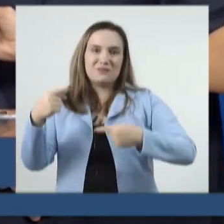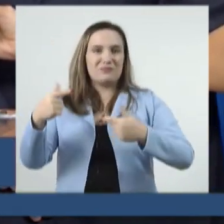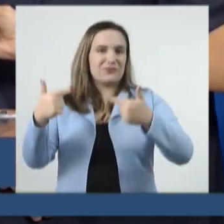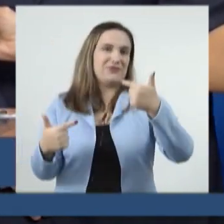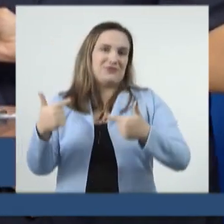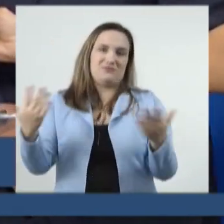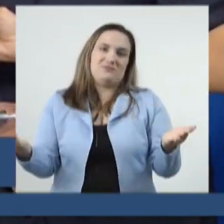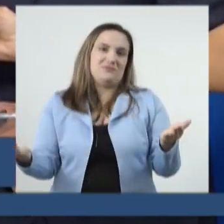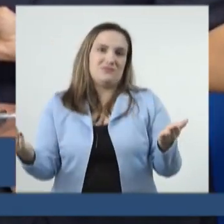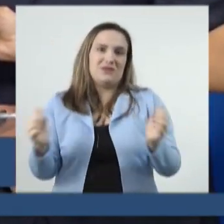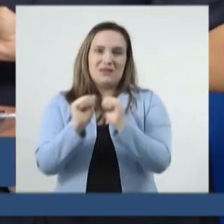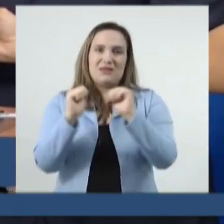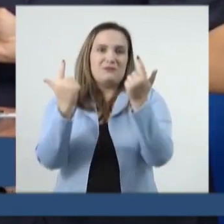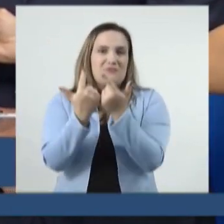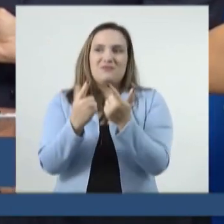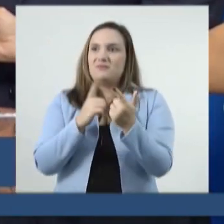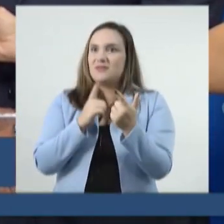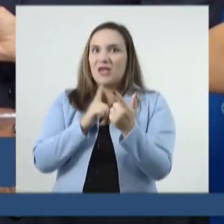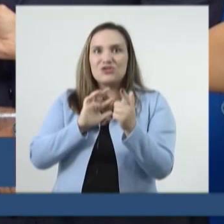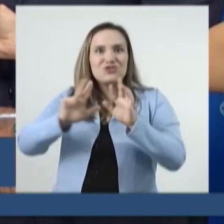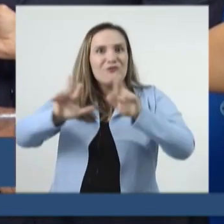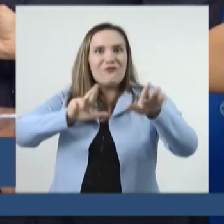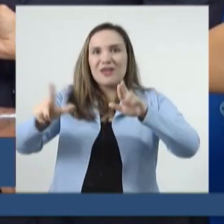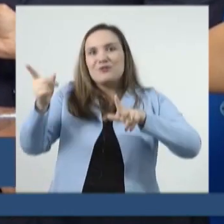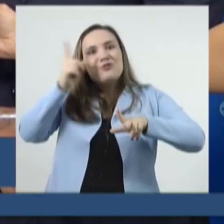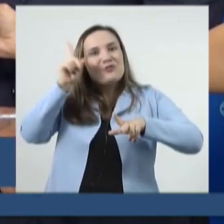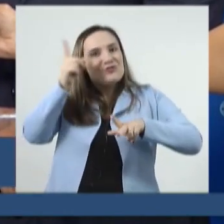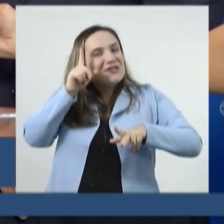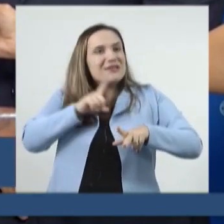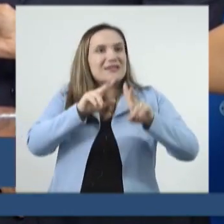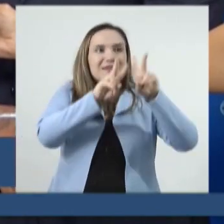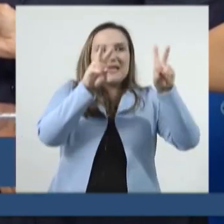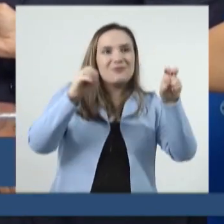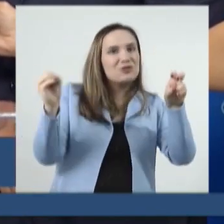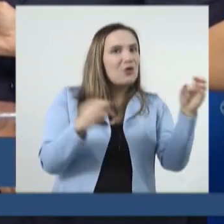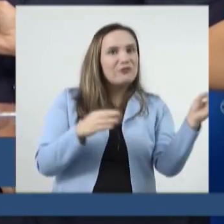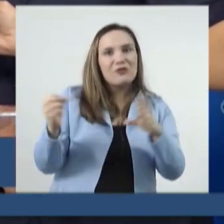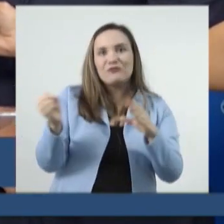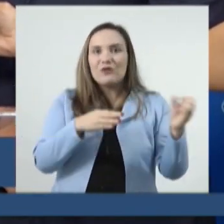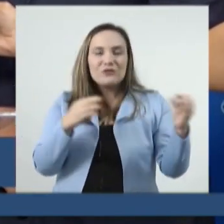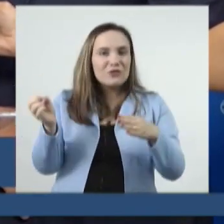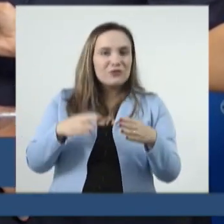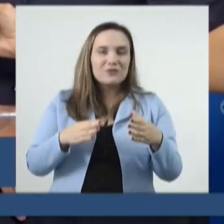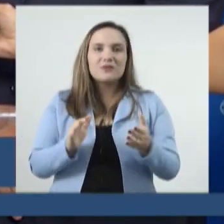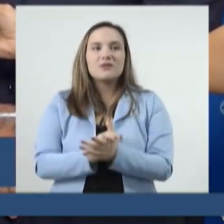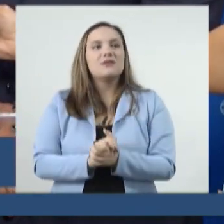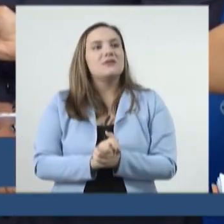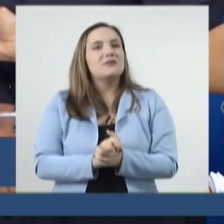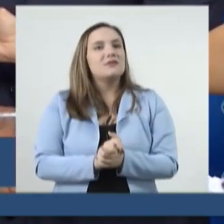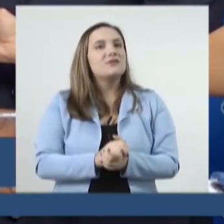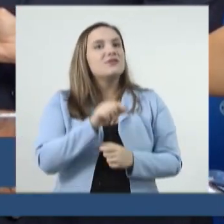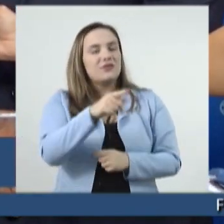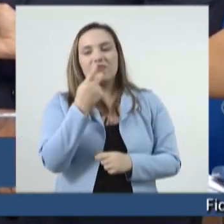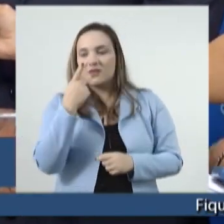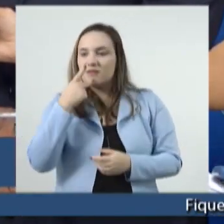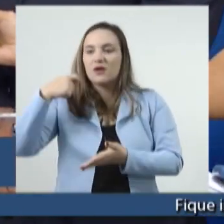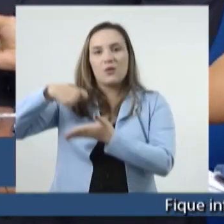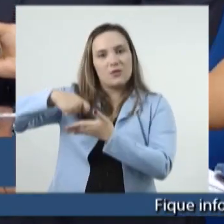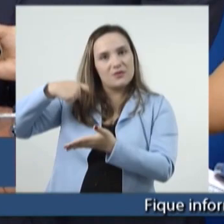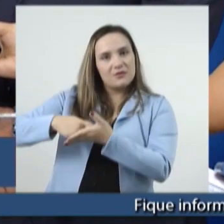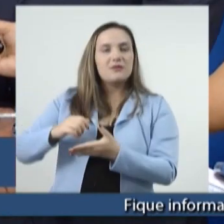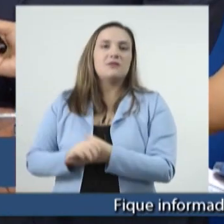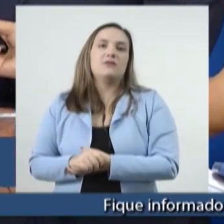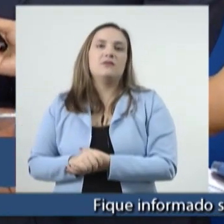Assembleia, ela é muito dinâmica. Diariamente vão chegar assuntos, aqui está o pessoal que acabou de cobrar ali o